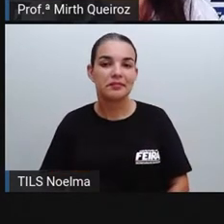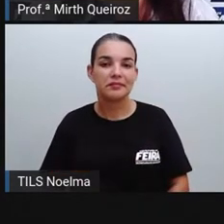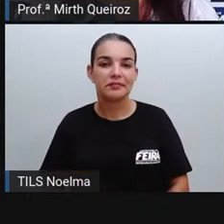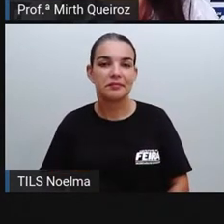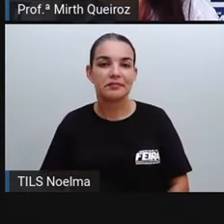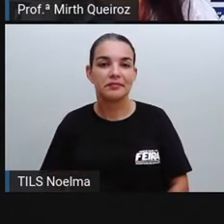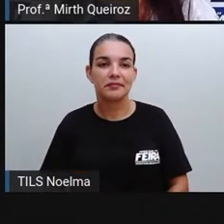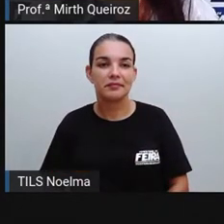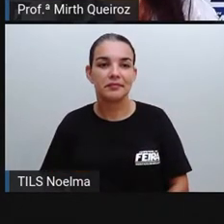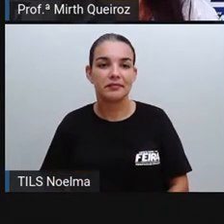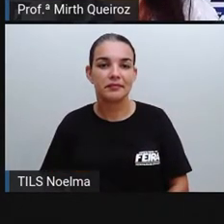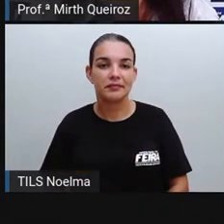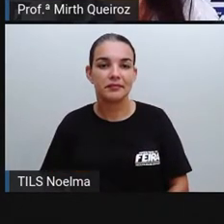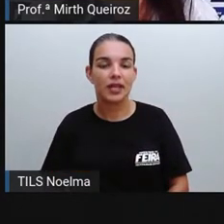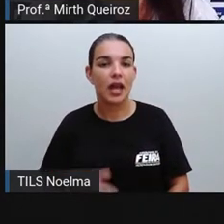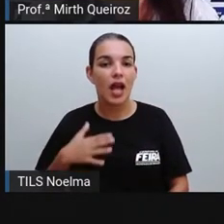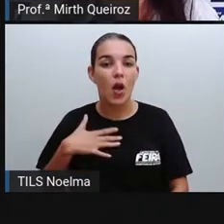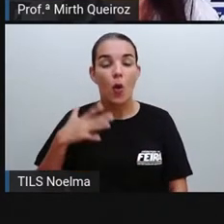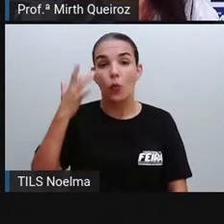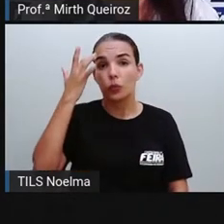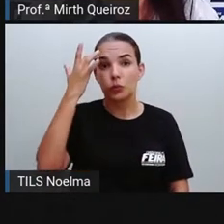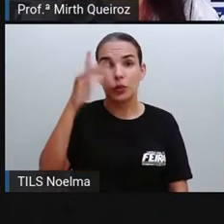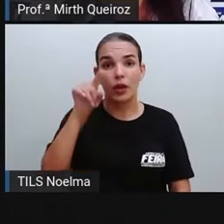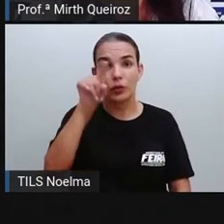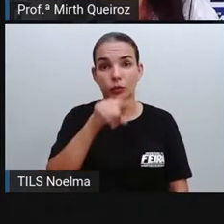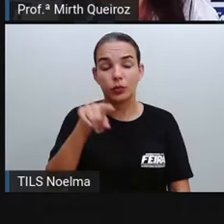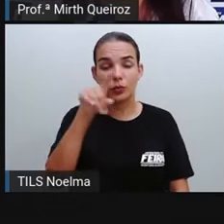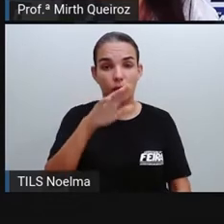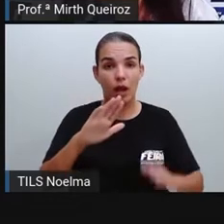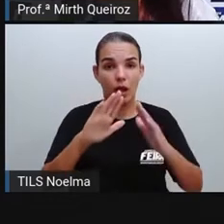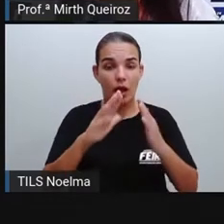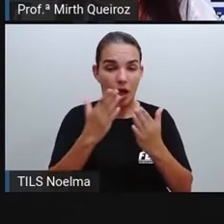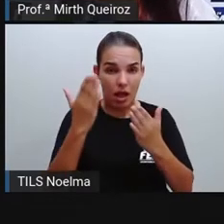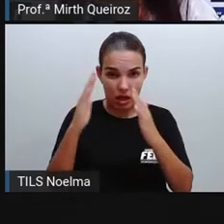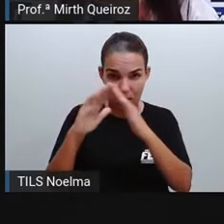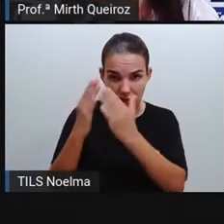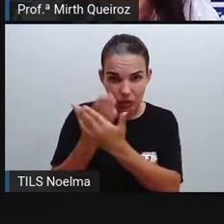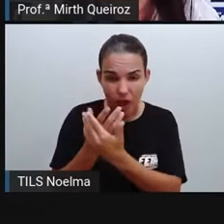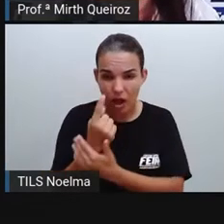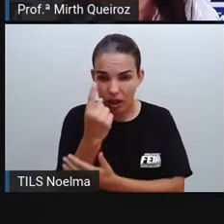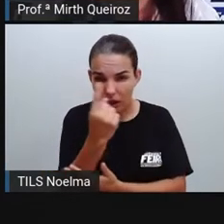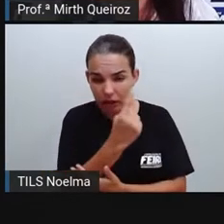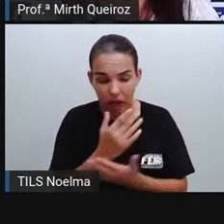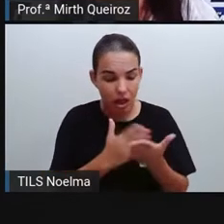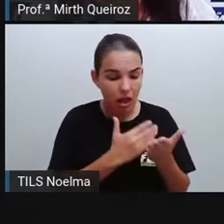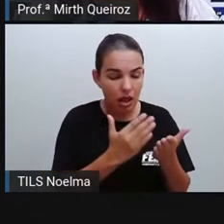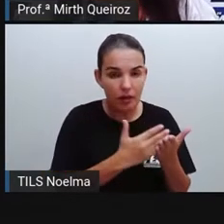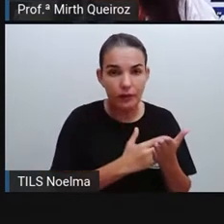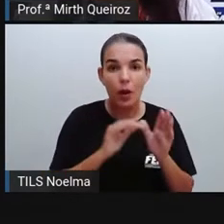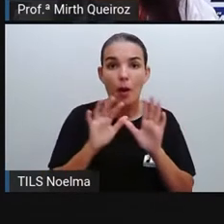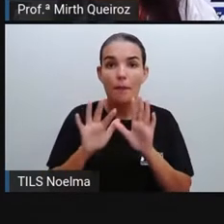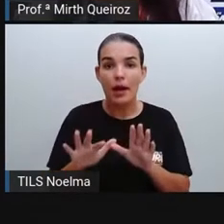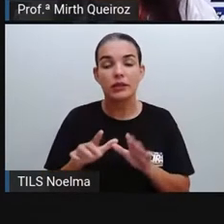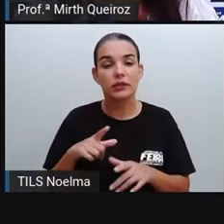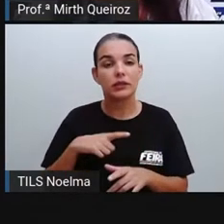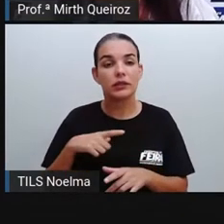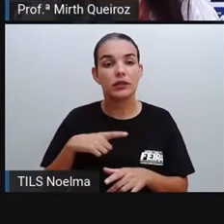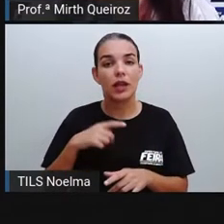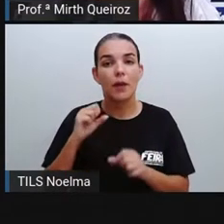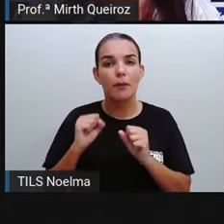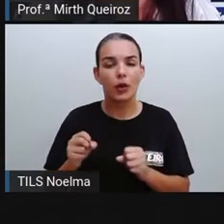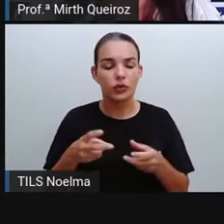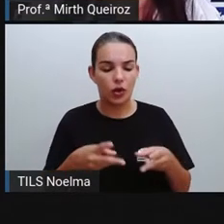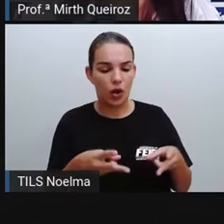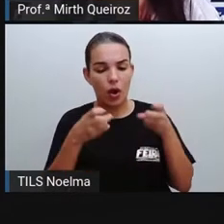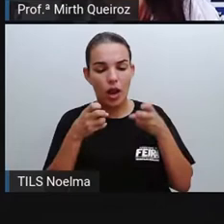livro que cada escola está adotando o único tipo de livro, se vocês estão com esses livros, mas observem os livros de vocês.